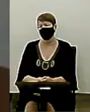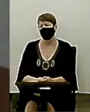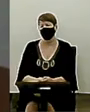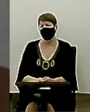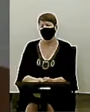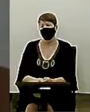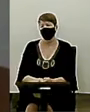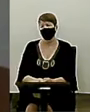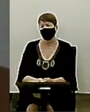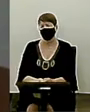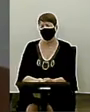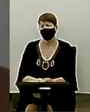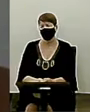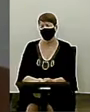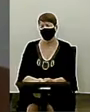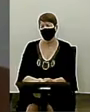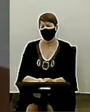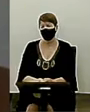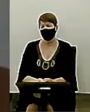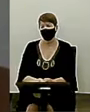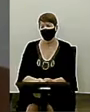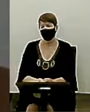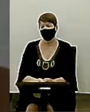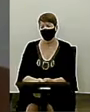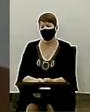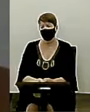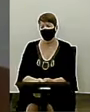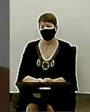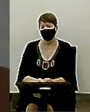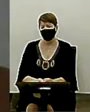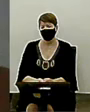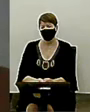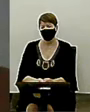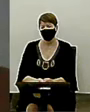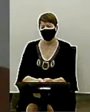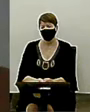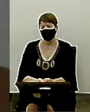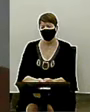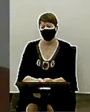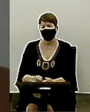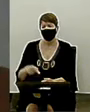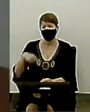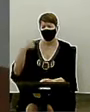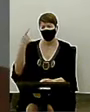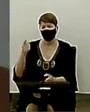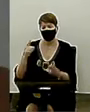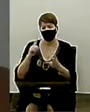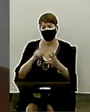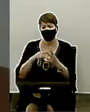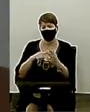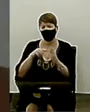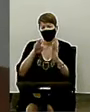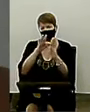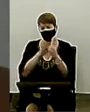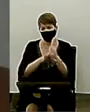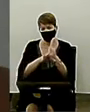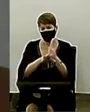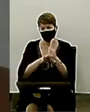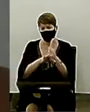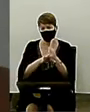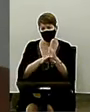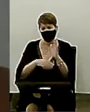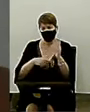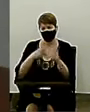diretos do trabalho dos norte-americanos aqui na nossa região. Depois, em uma segunda parte, que trata de livros de atas.